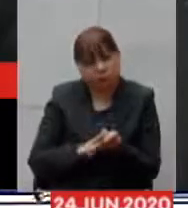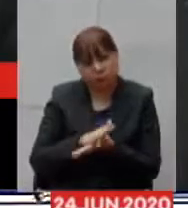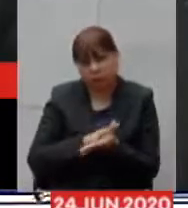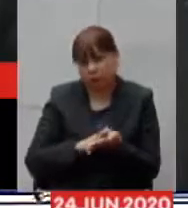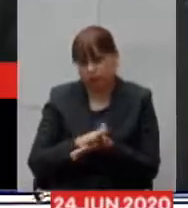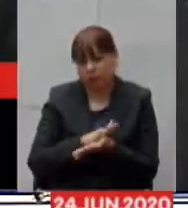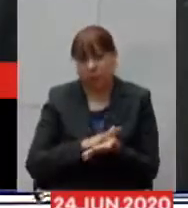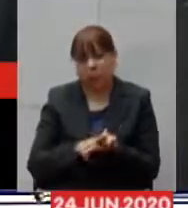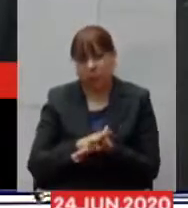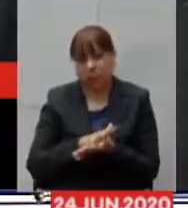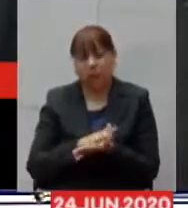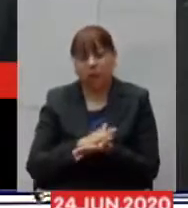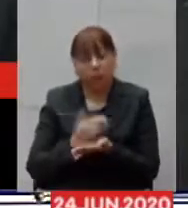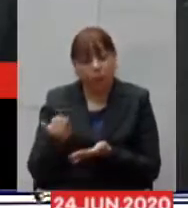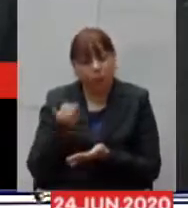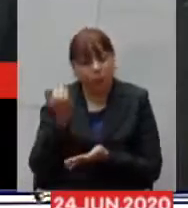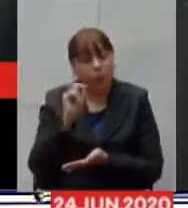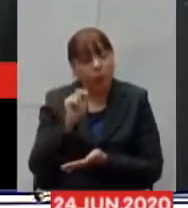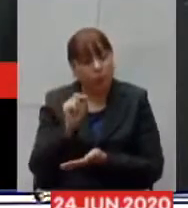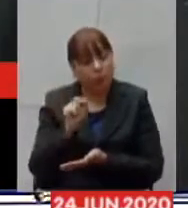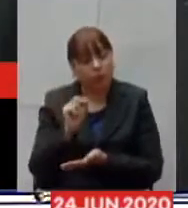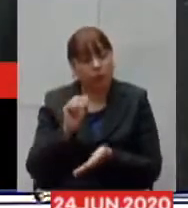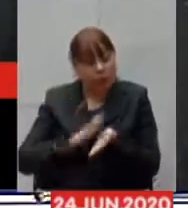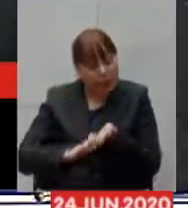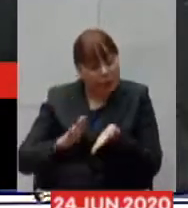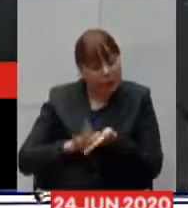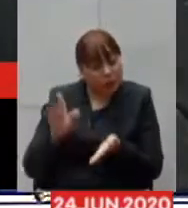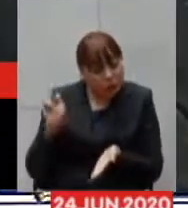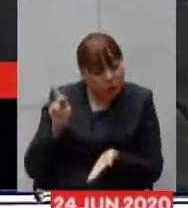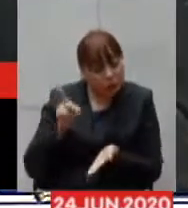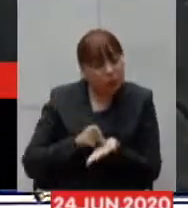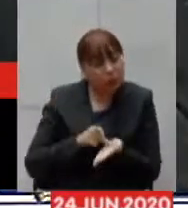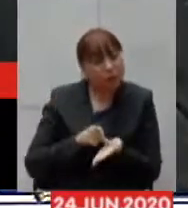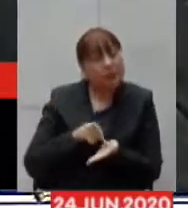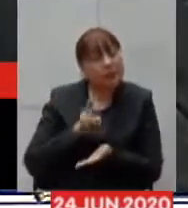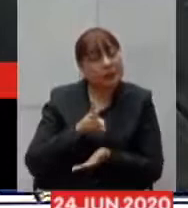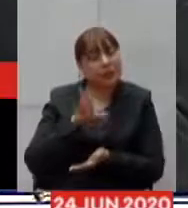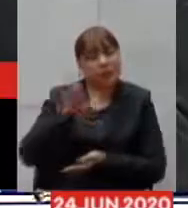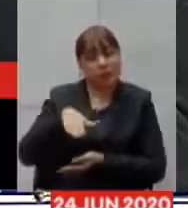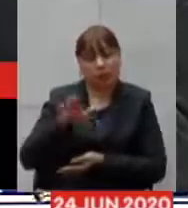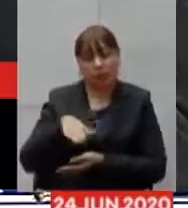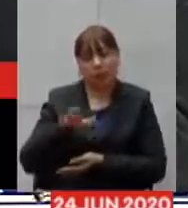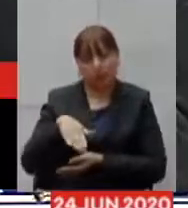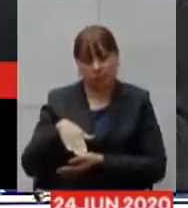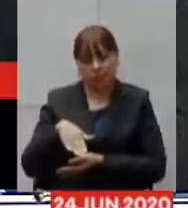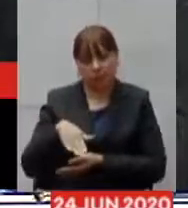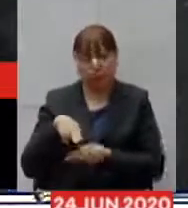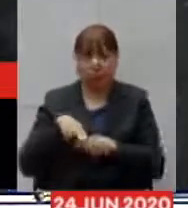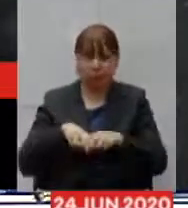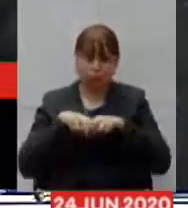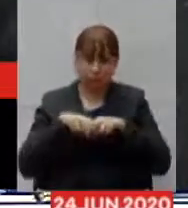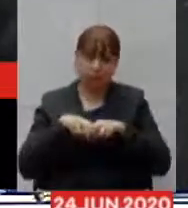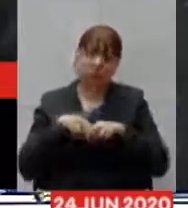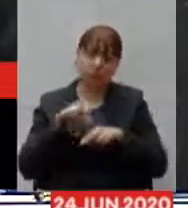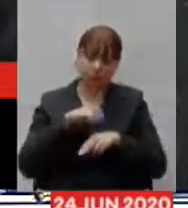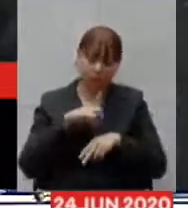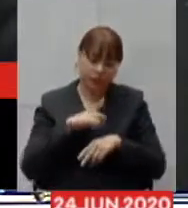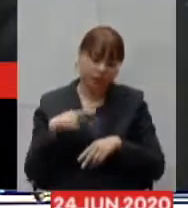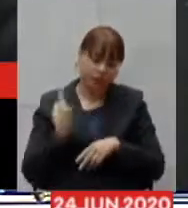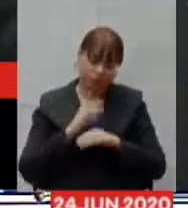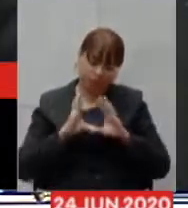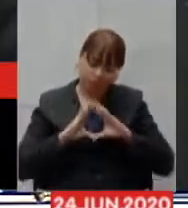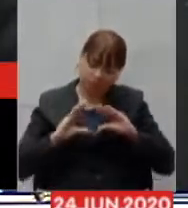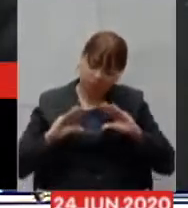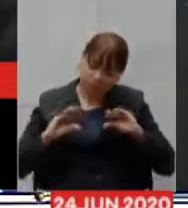importante é que o efetivamente gasto sempre foi o mais barato e para isso nós temos a absoluta